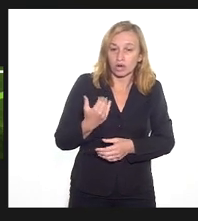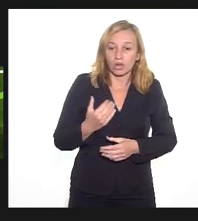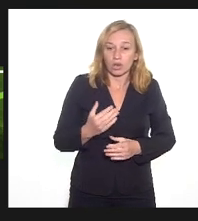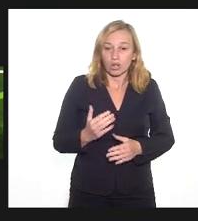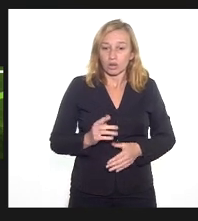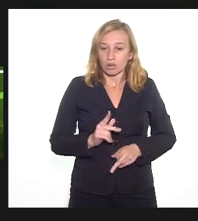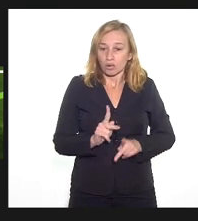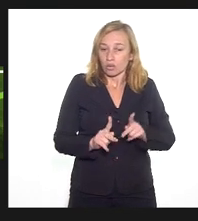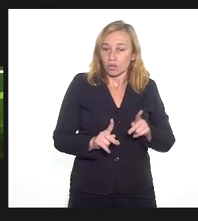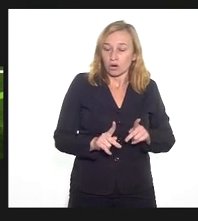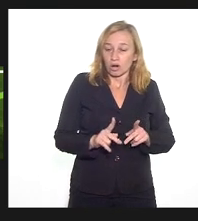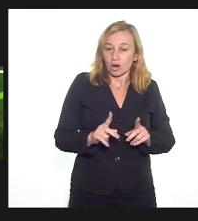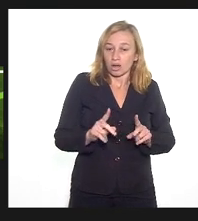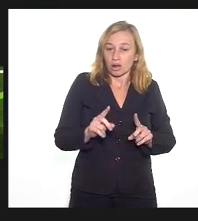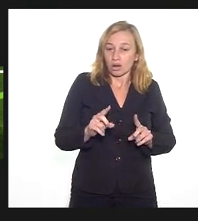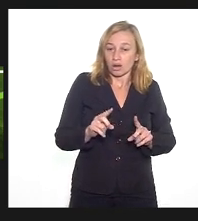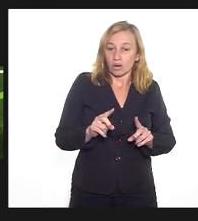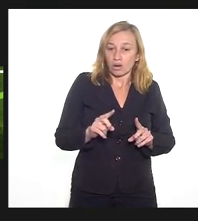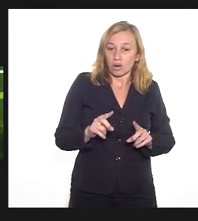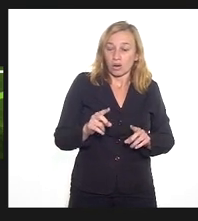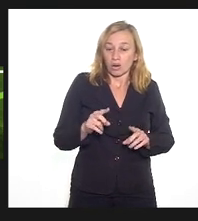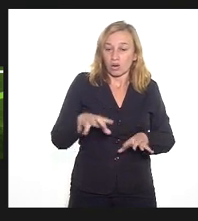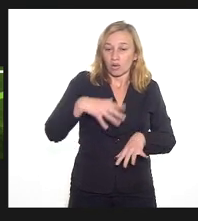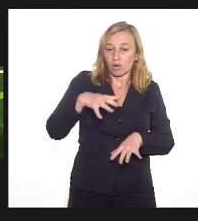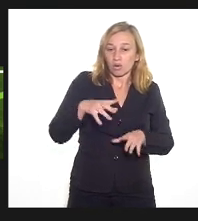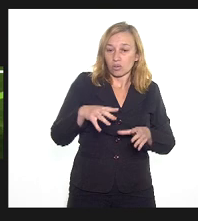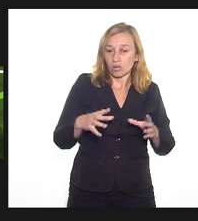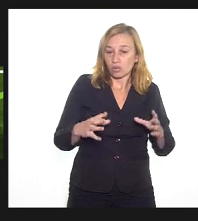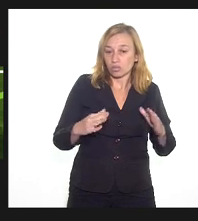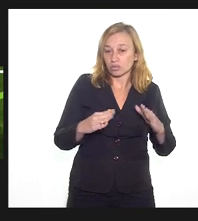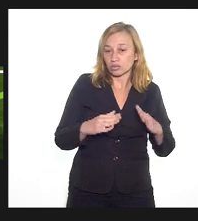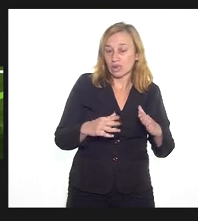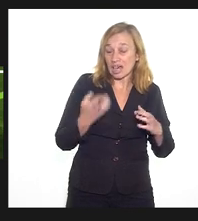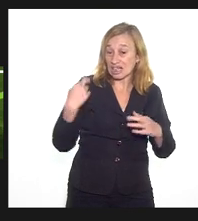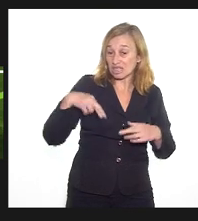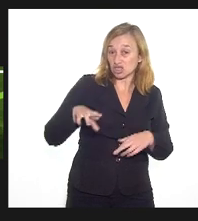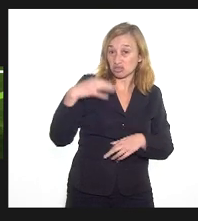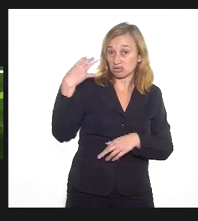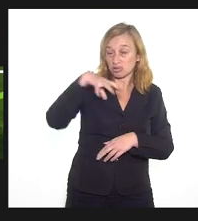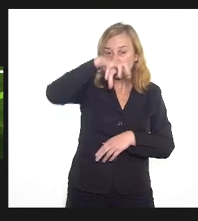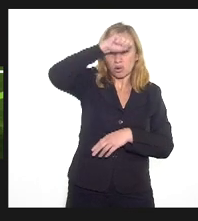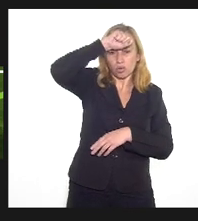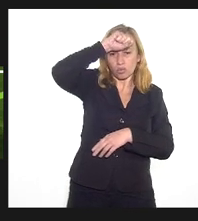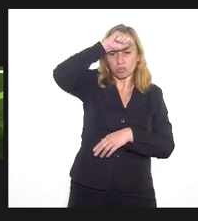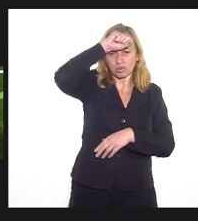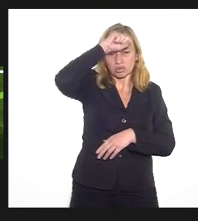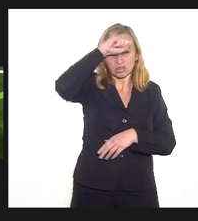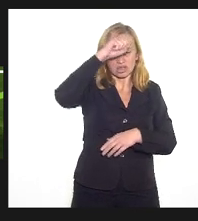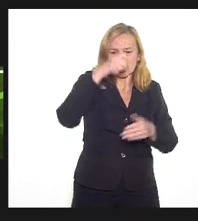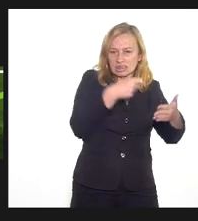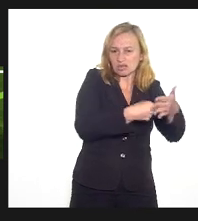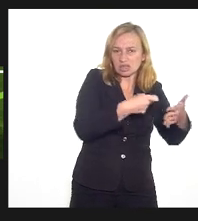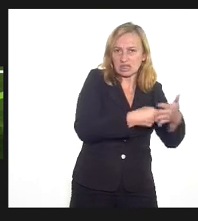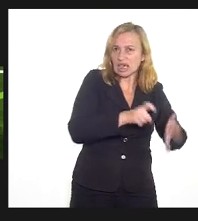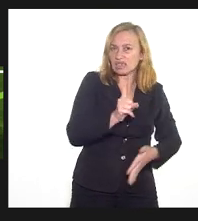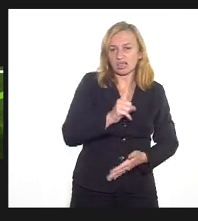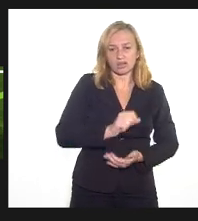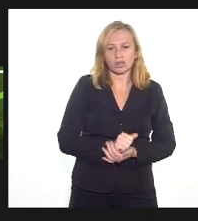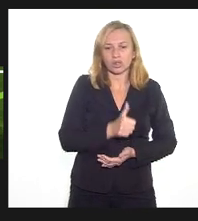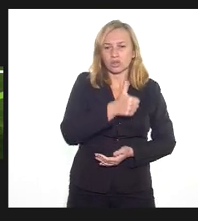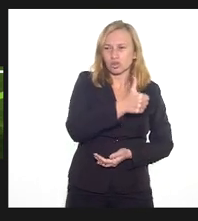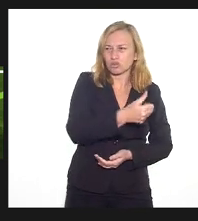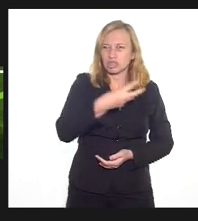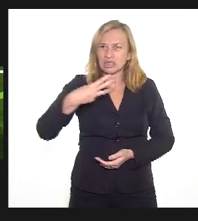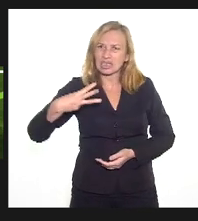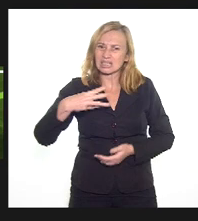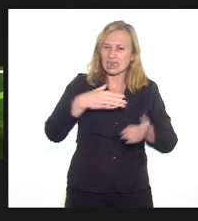não vai fazer a denúncia. As delegacias aqui não têm nenhuma denúncia. Para vocês terem uma ideia, no ano de 2013 até o ano de